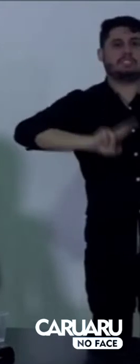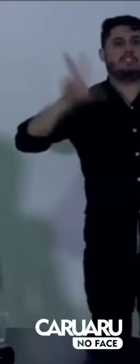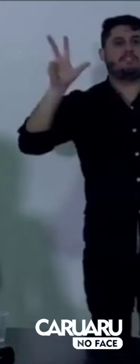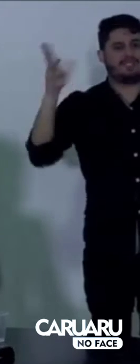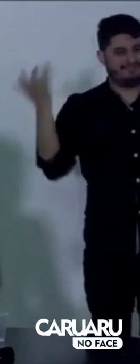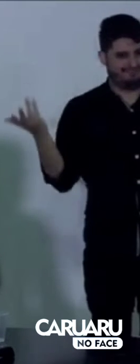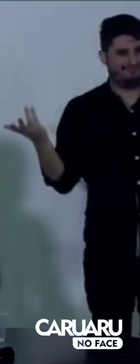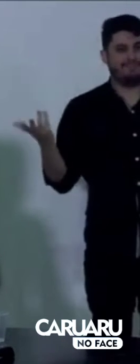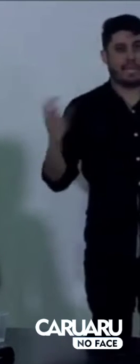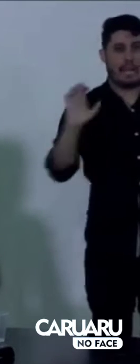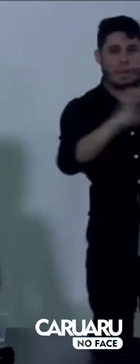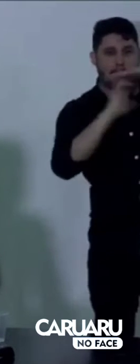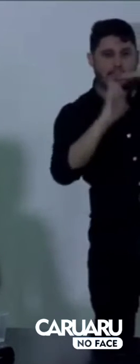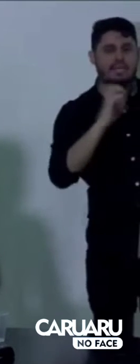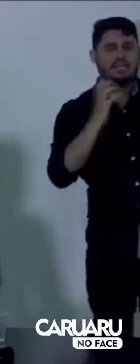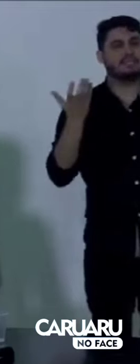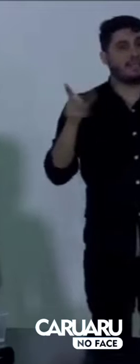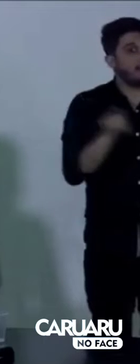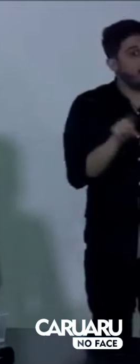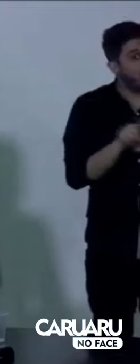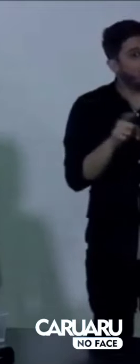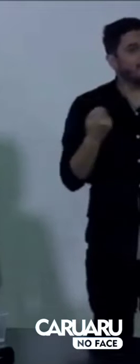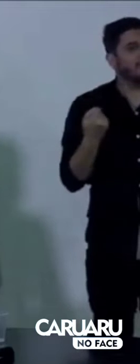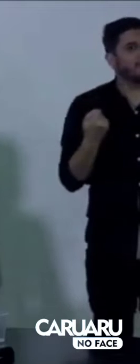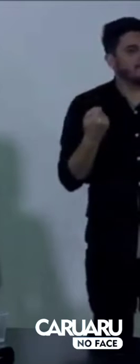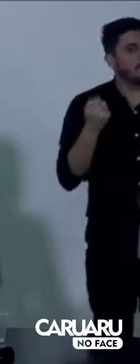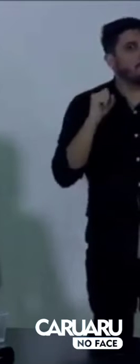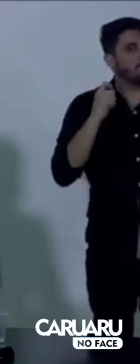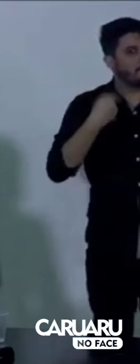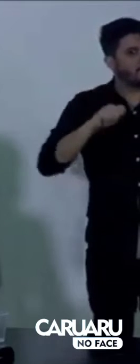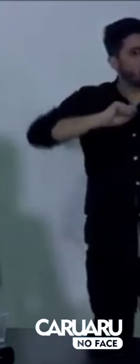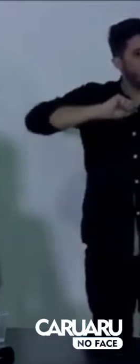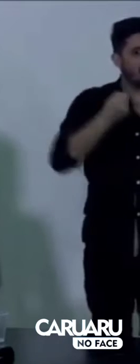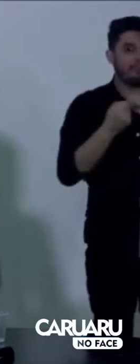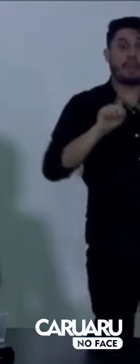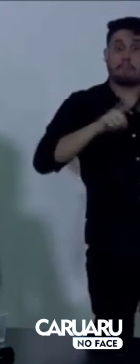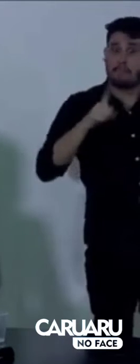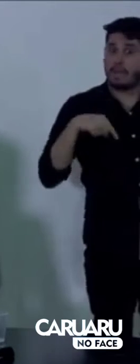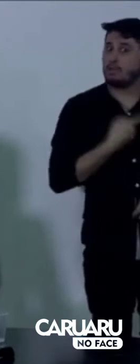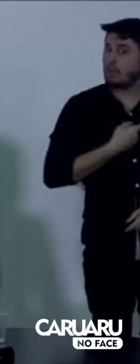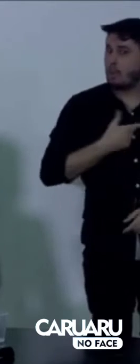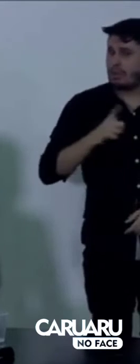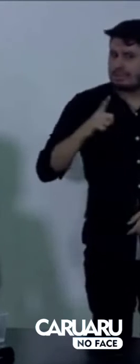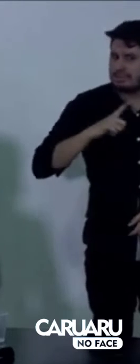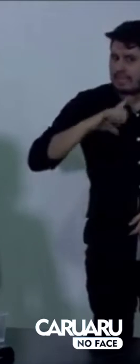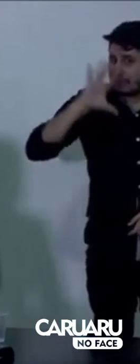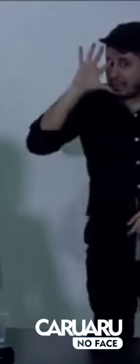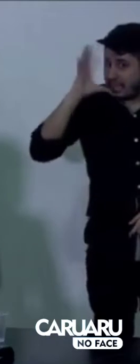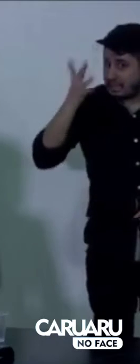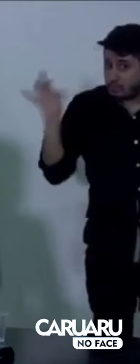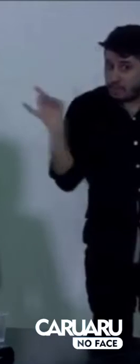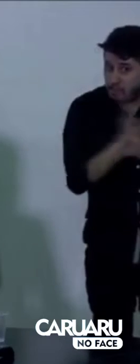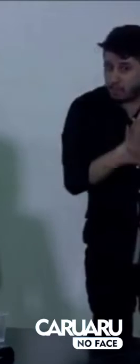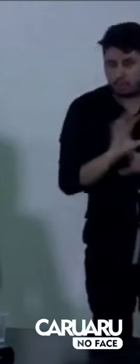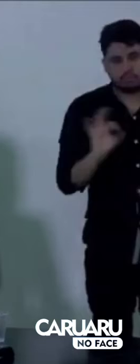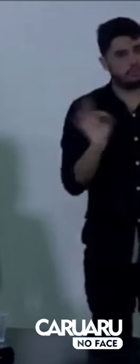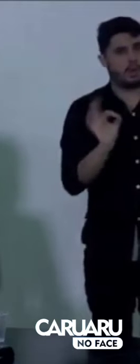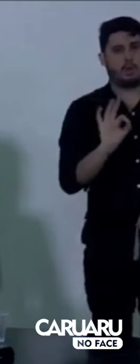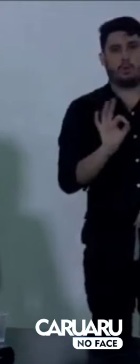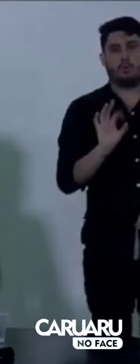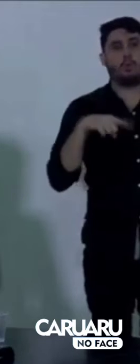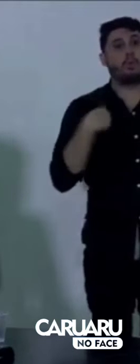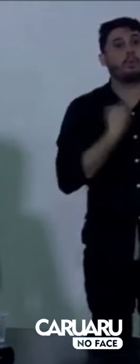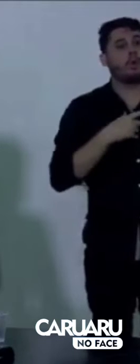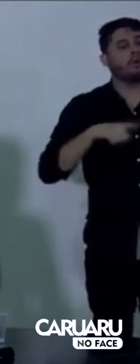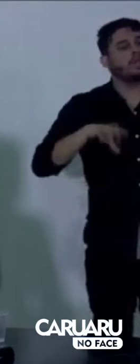gostaria de chegar nesse momento de hoje e dizer que a gente tem já a solução pronta. Nós não temos. Nós estamos construindo a